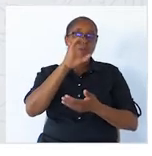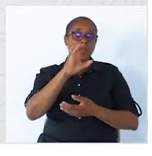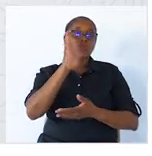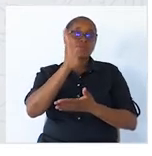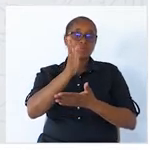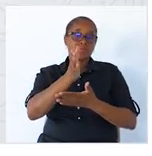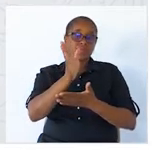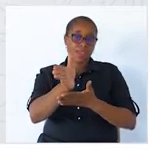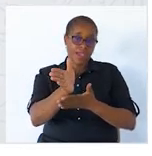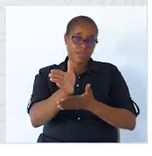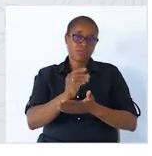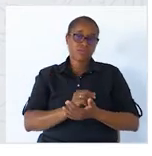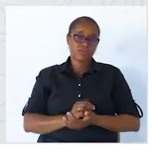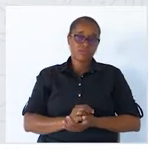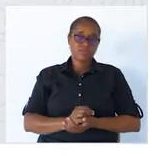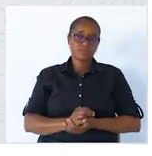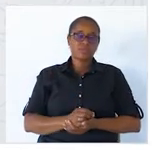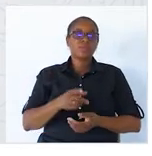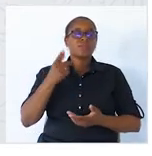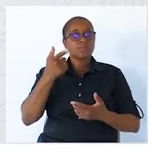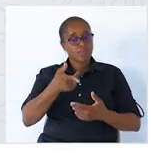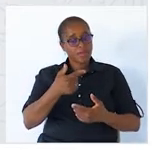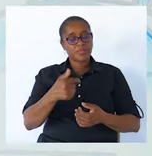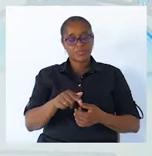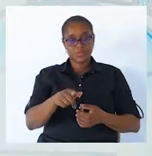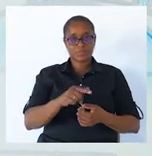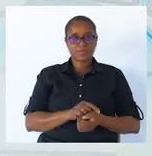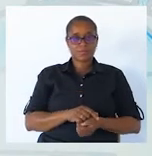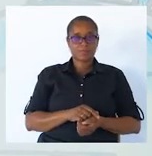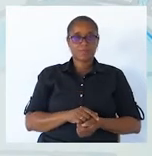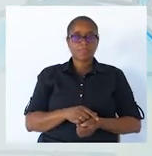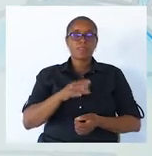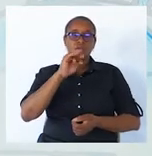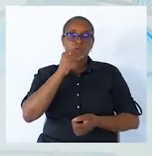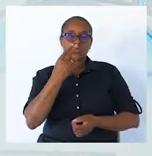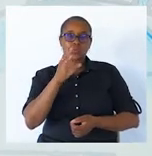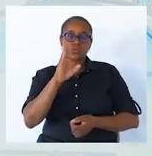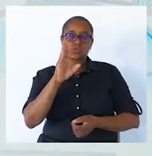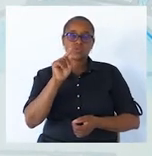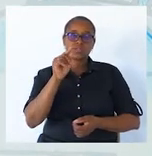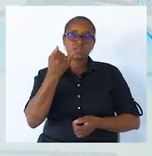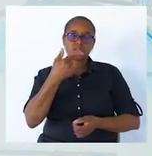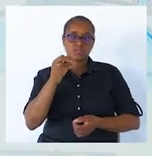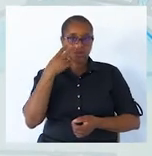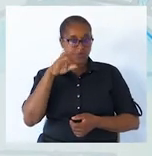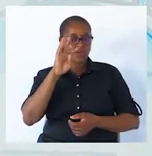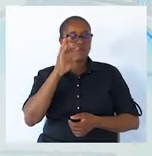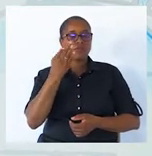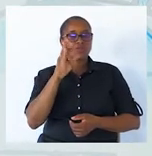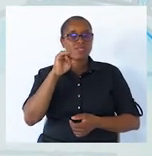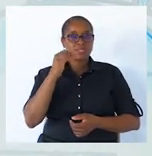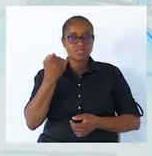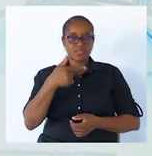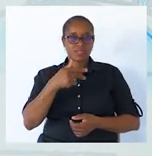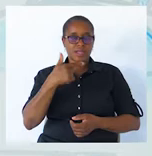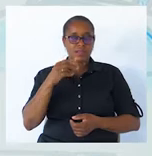complemento indireto. Então, temos o sujeito. Estamos a ver as funções sintáticas. O sujeito,